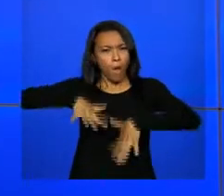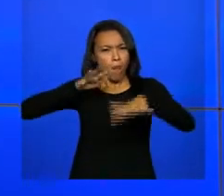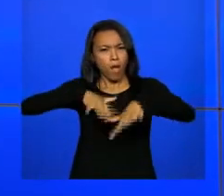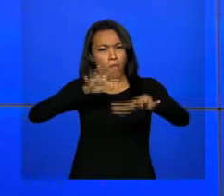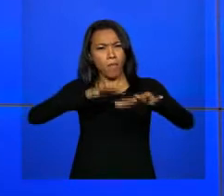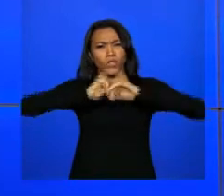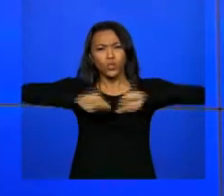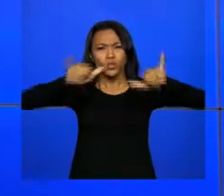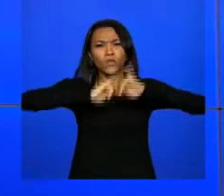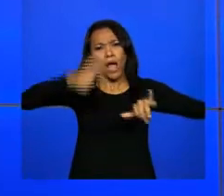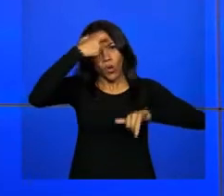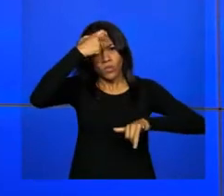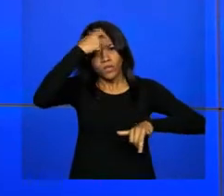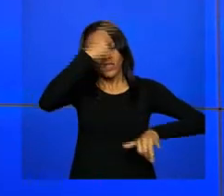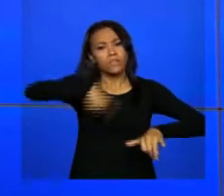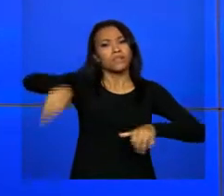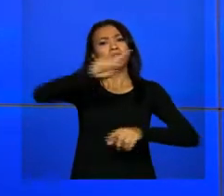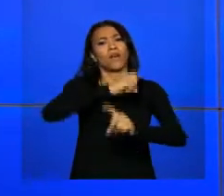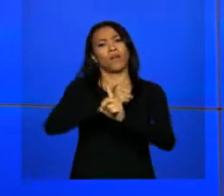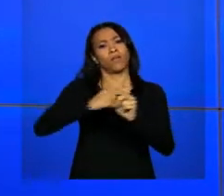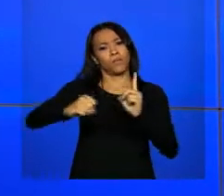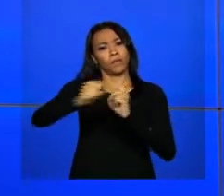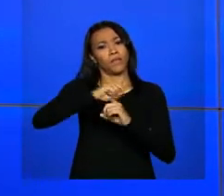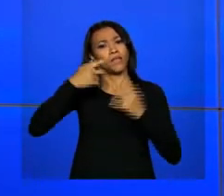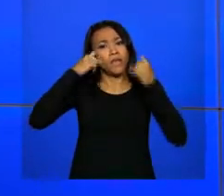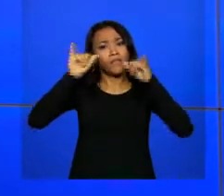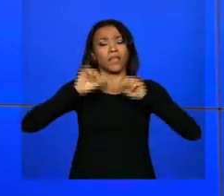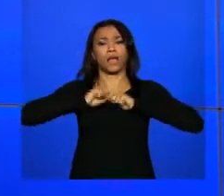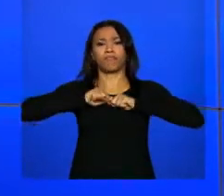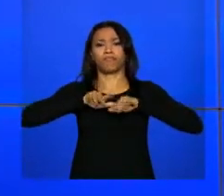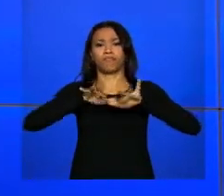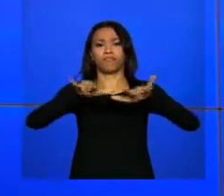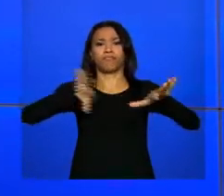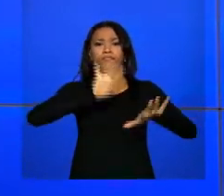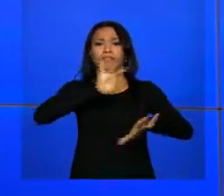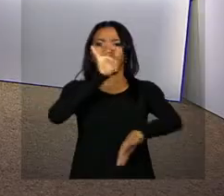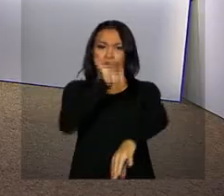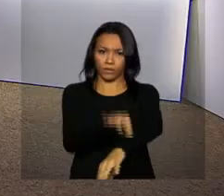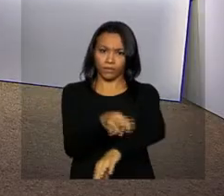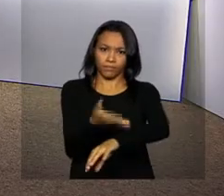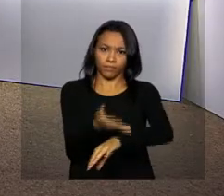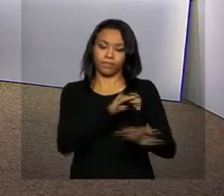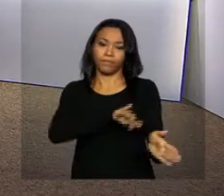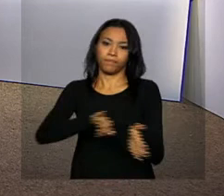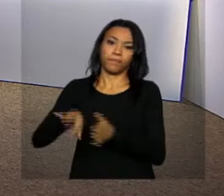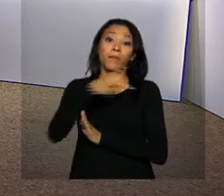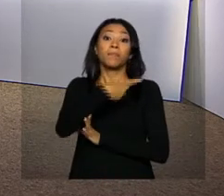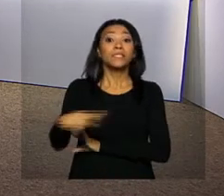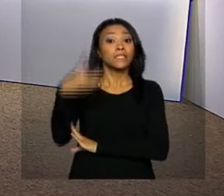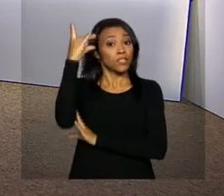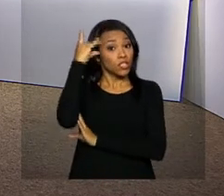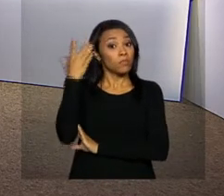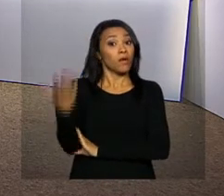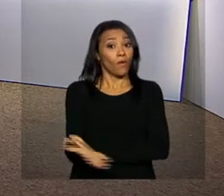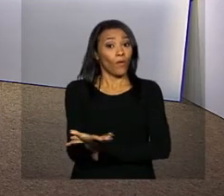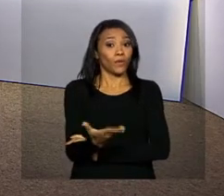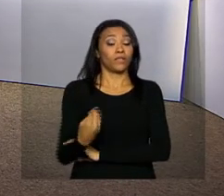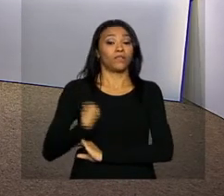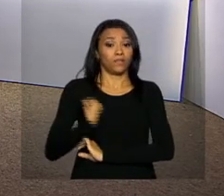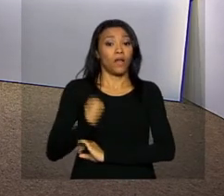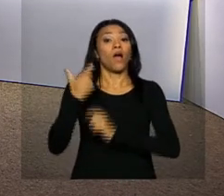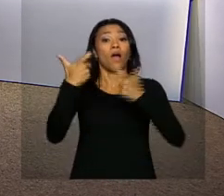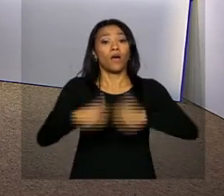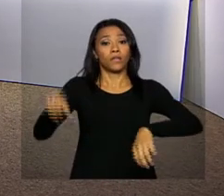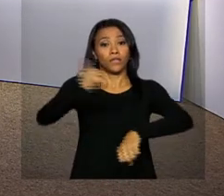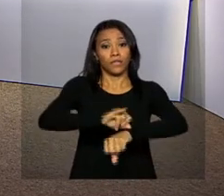conscientizar a população e evitar a proliferação do mosquito. A presidenta Dilma Rousseff está em Quito, no Equador,